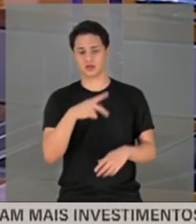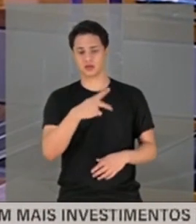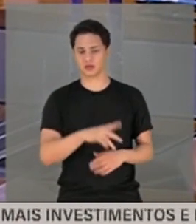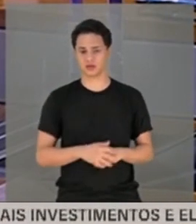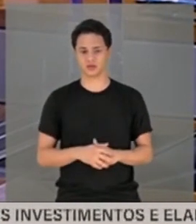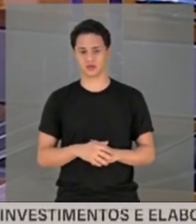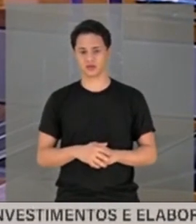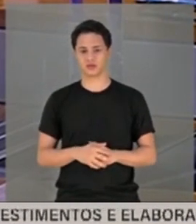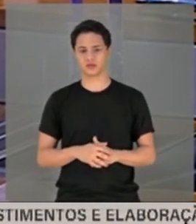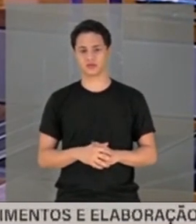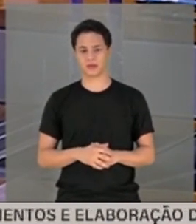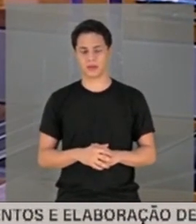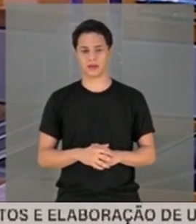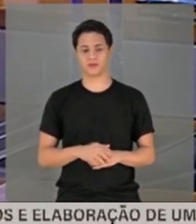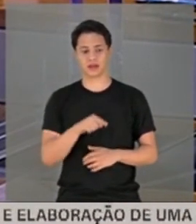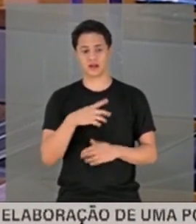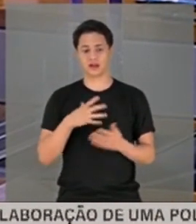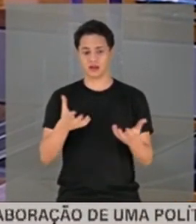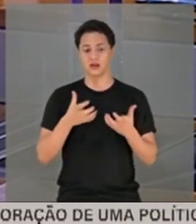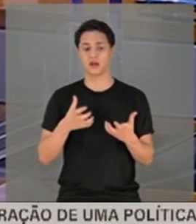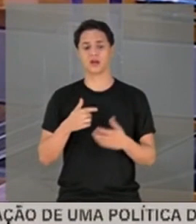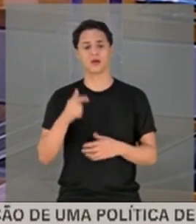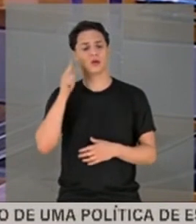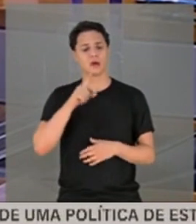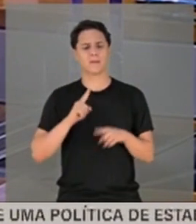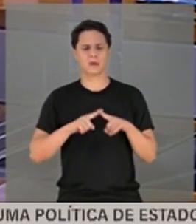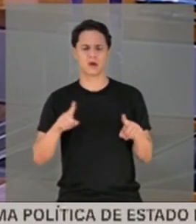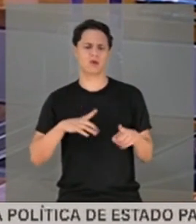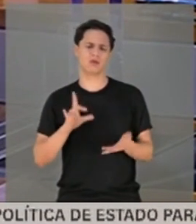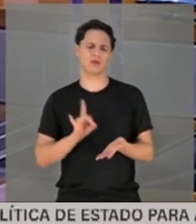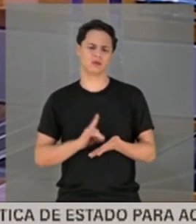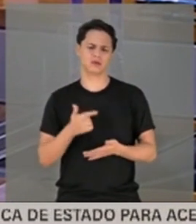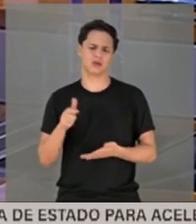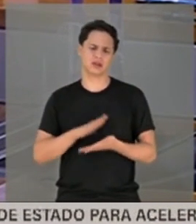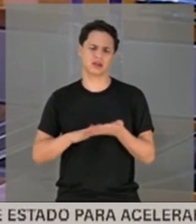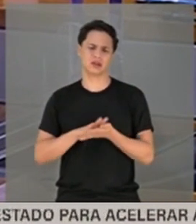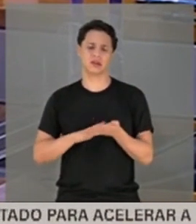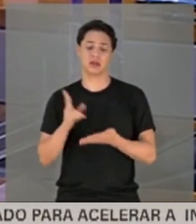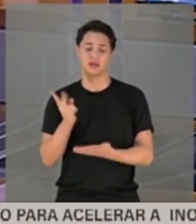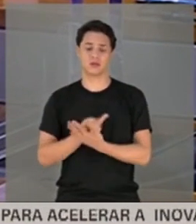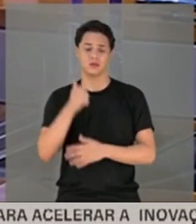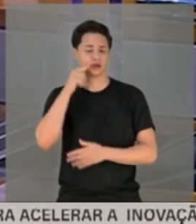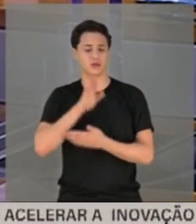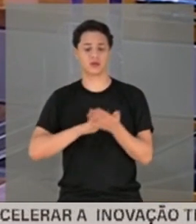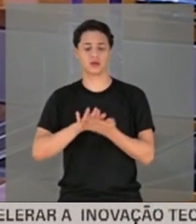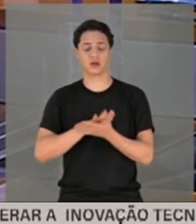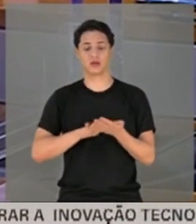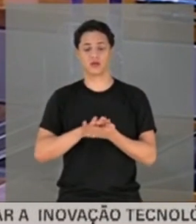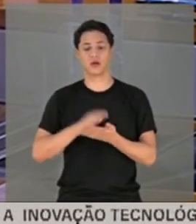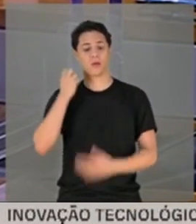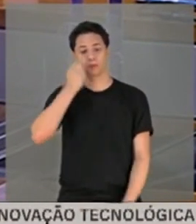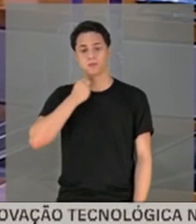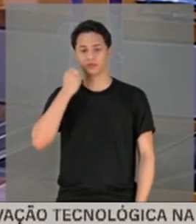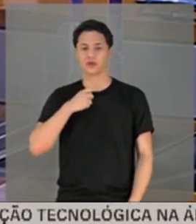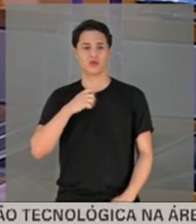apontando as pessoas do meu entorno que ele queria alcançar, mas, obviamente, como não tem nada de errado, não alcançou nada. Mas com o senador Raibs foi o cúmulo da